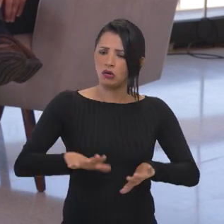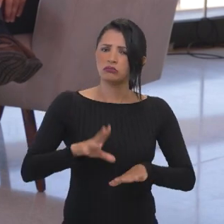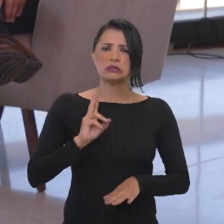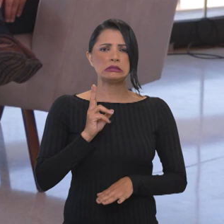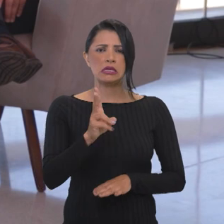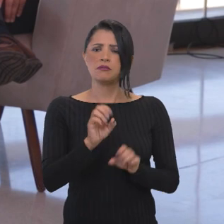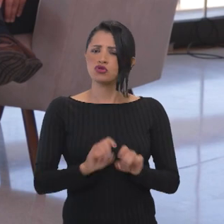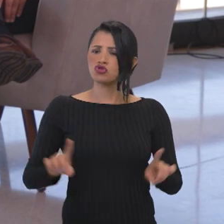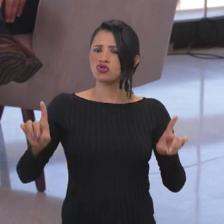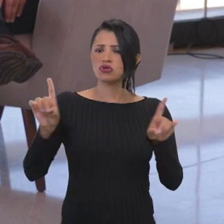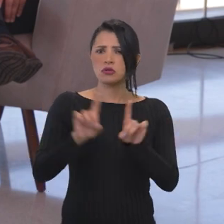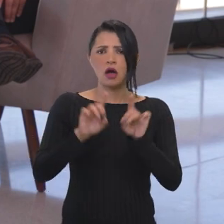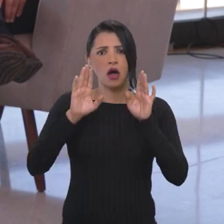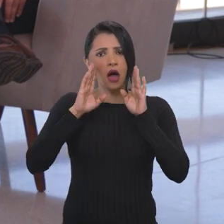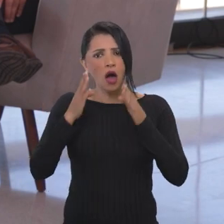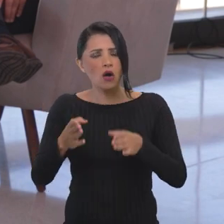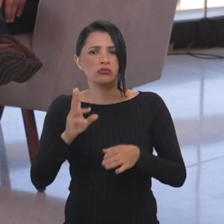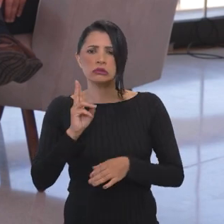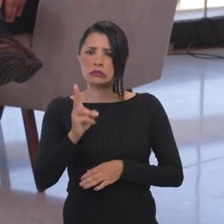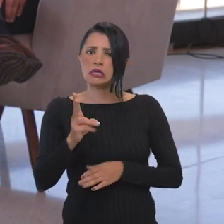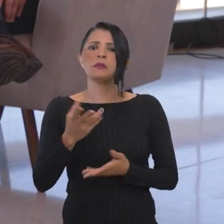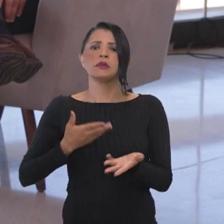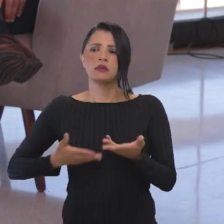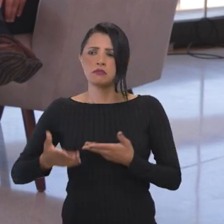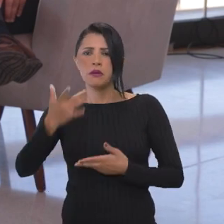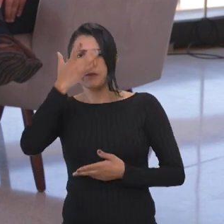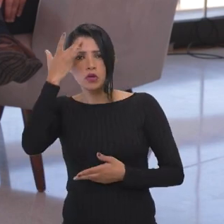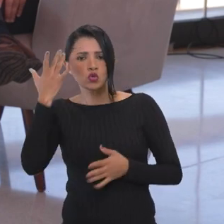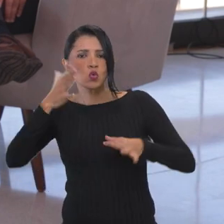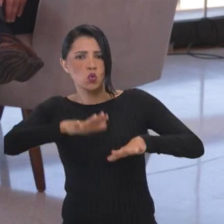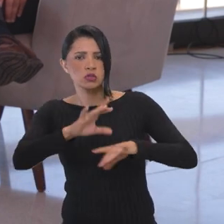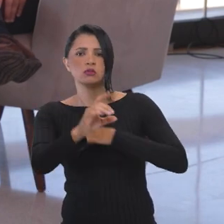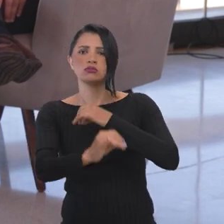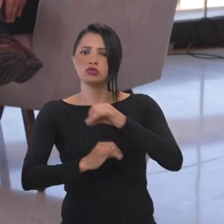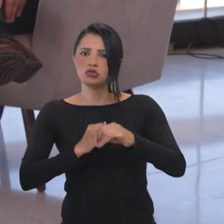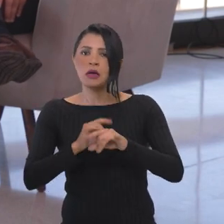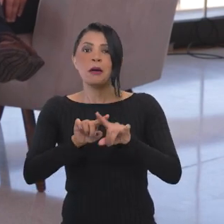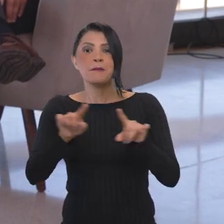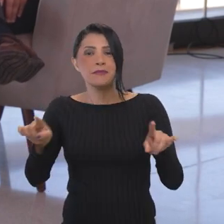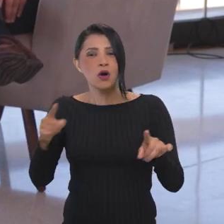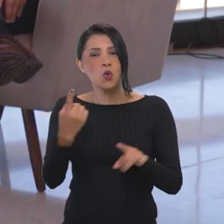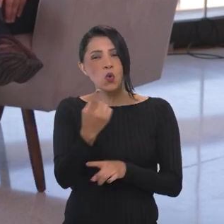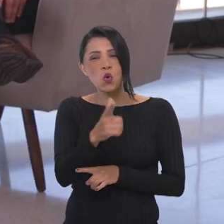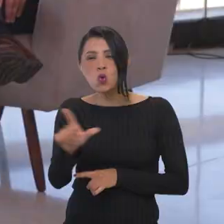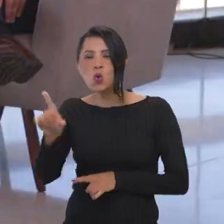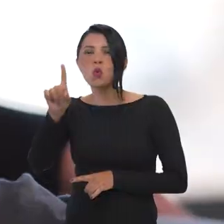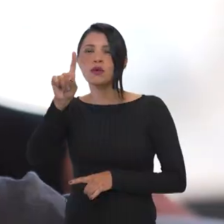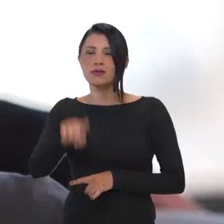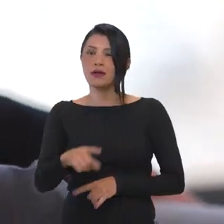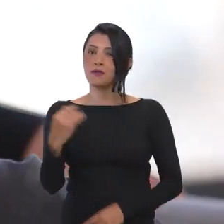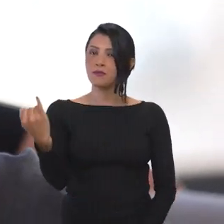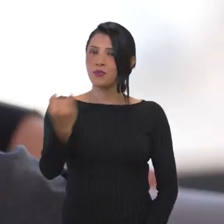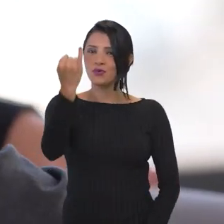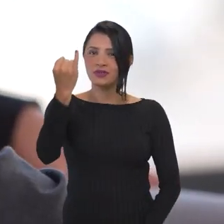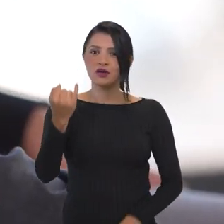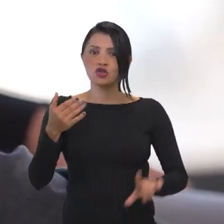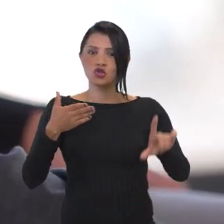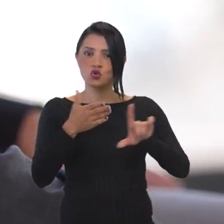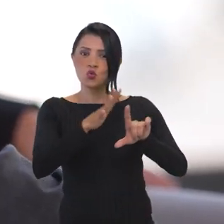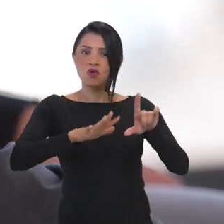digital e se preocupar com a exclusão digital, mas tem um processo importante que é um canal rápido para o cidadão